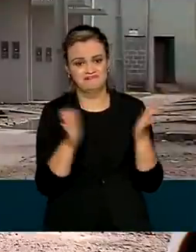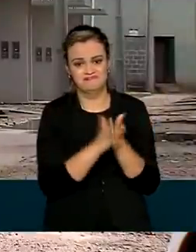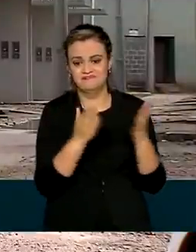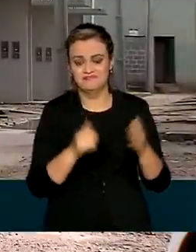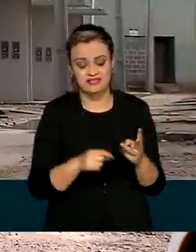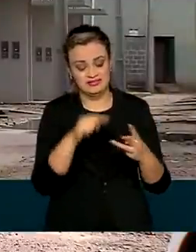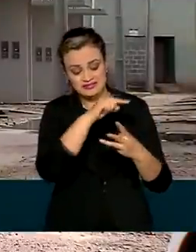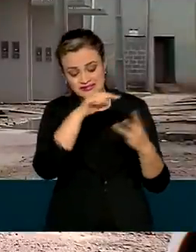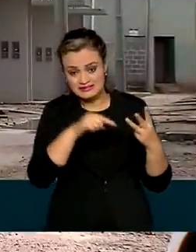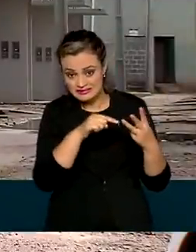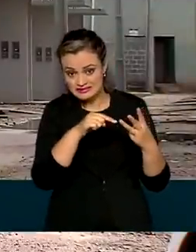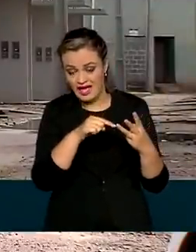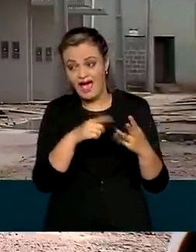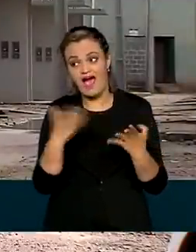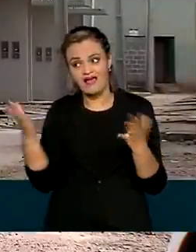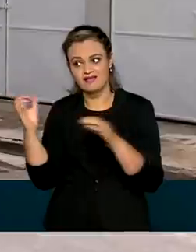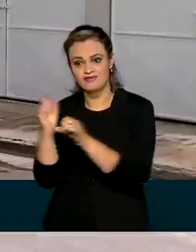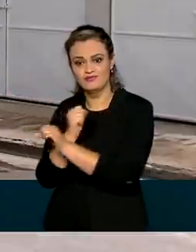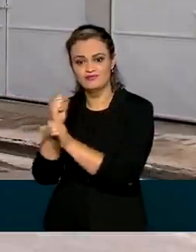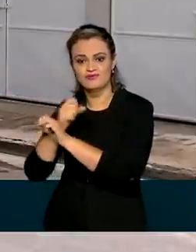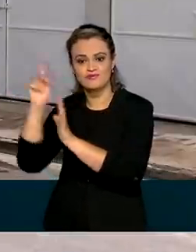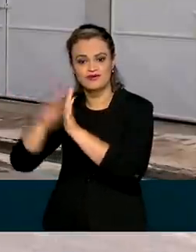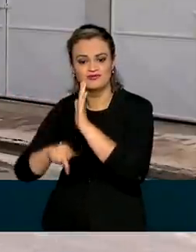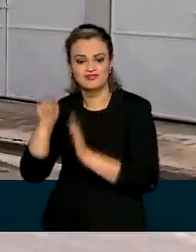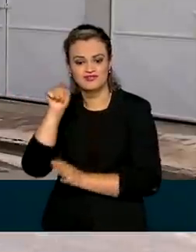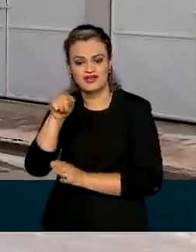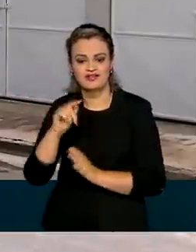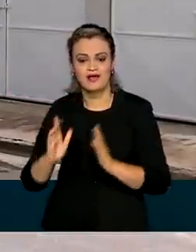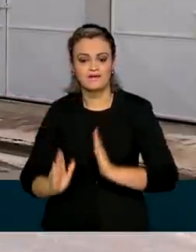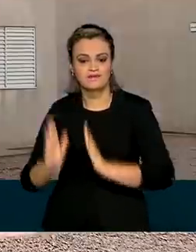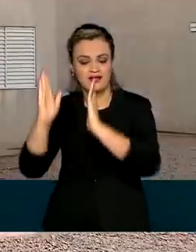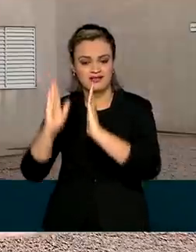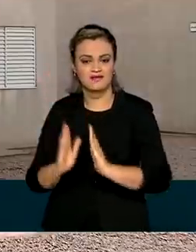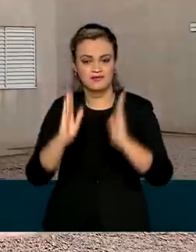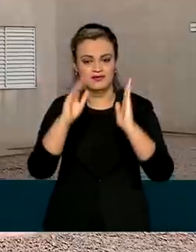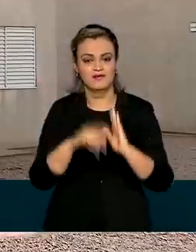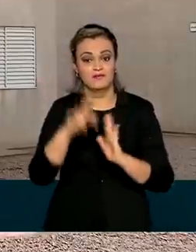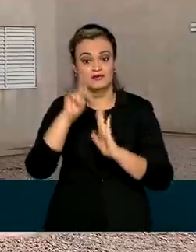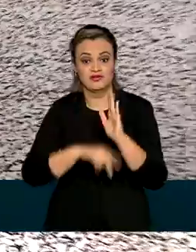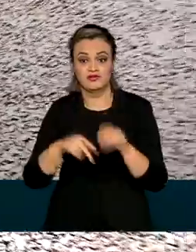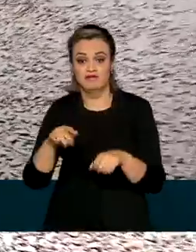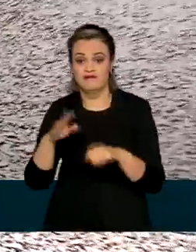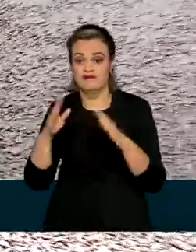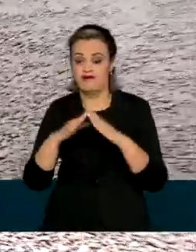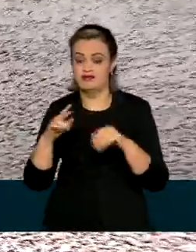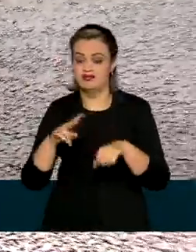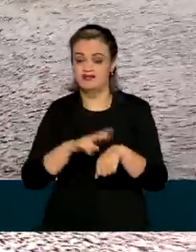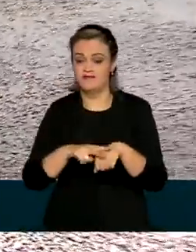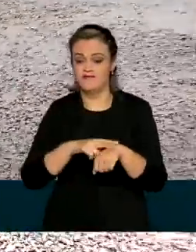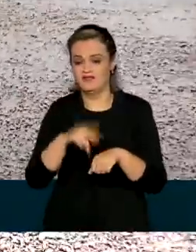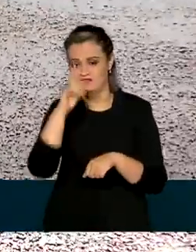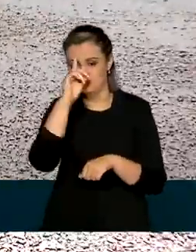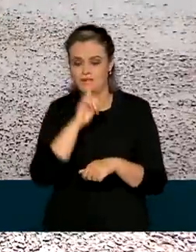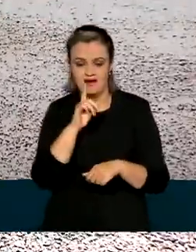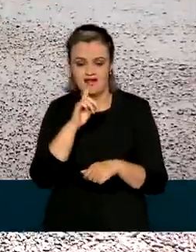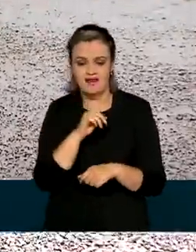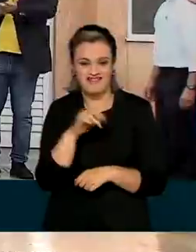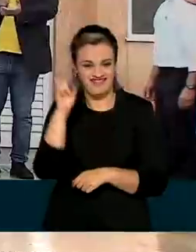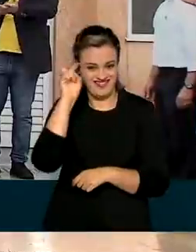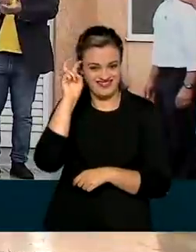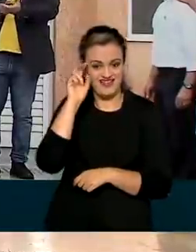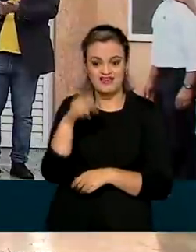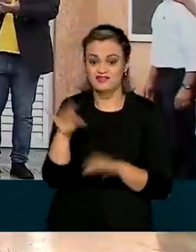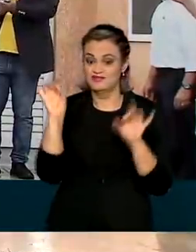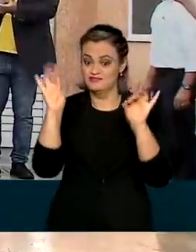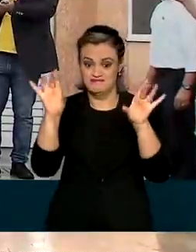Por tudo isso, a entrega de 500 apartamentos do programa federal Casa Verde e Amarela nesta quinta-feira foi tão